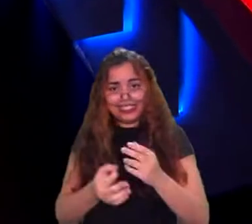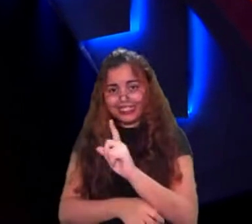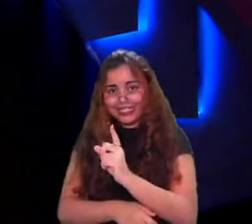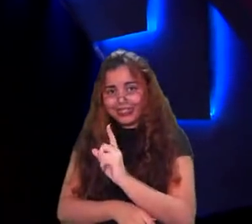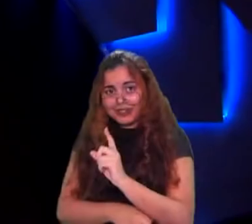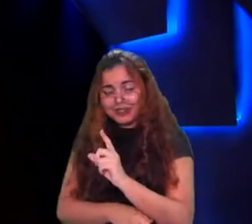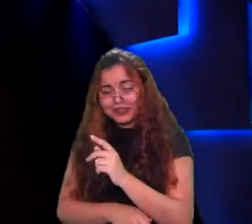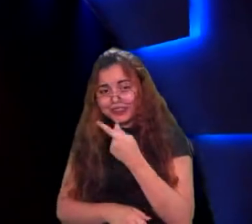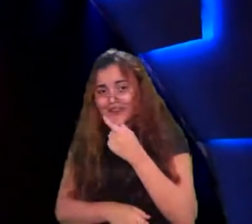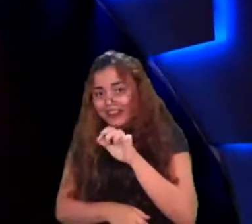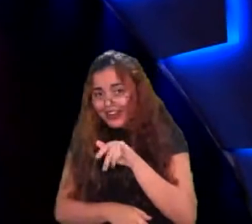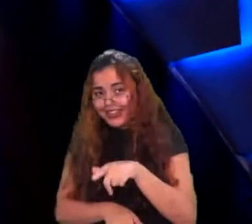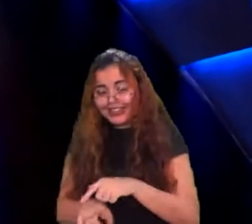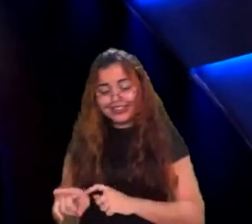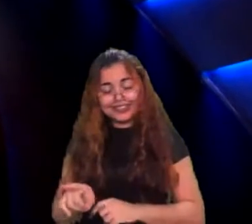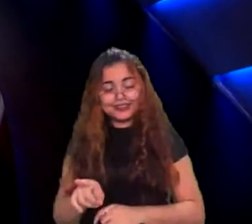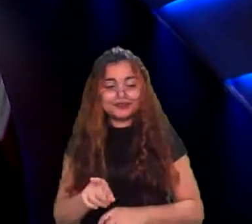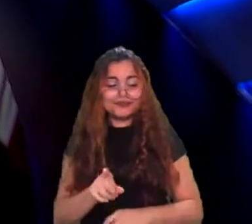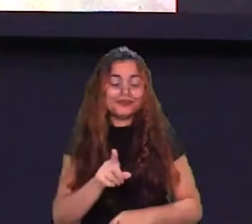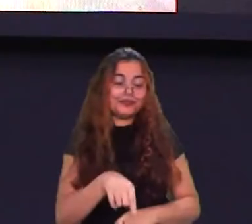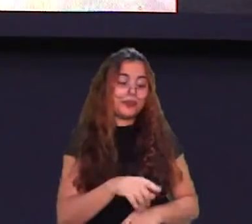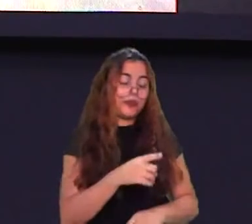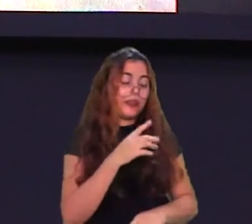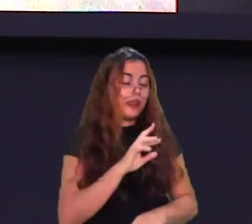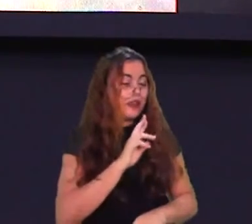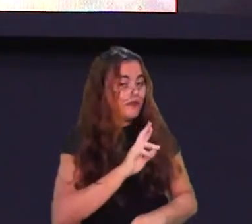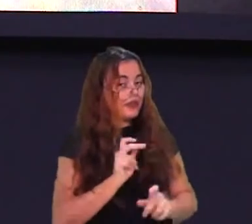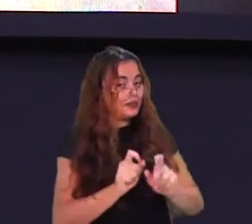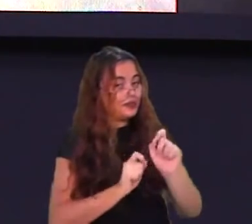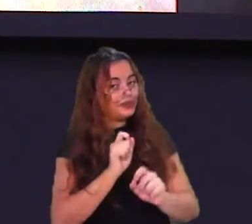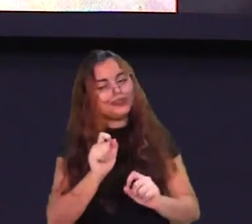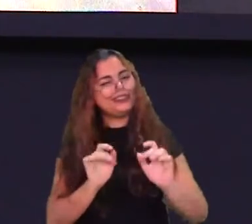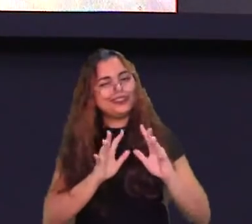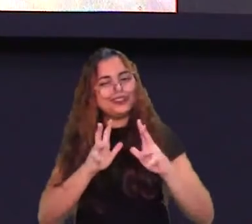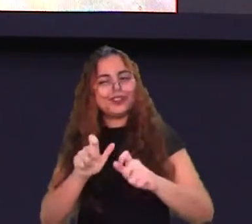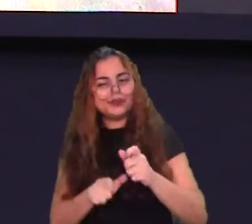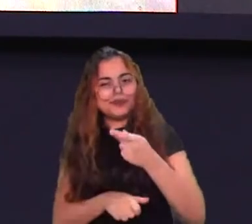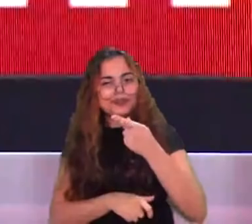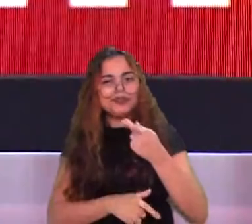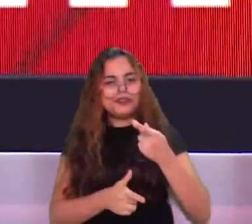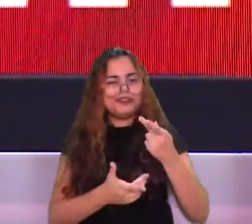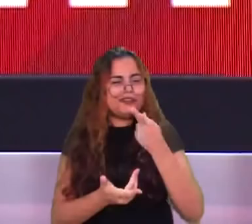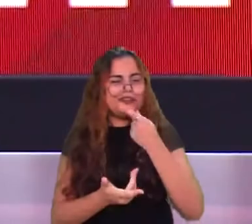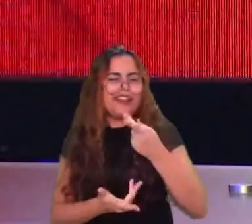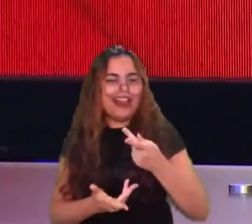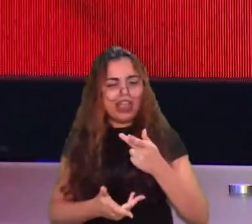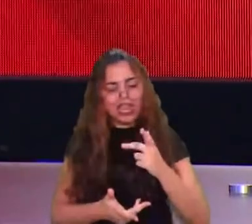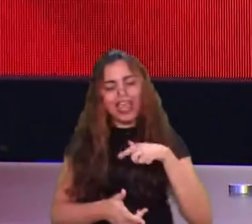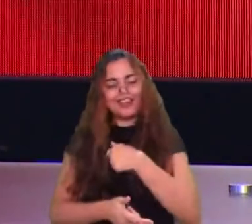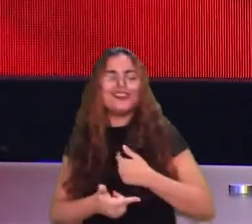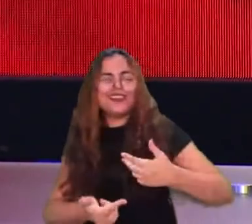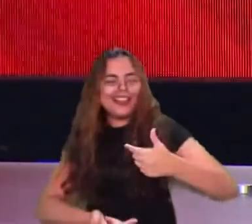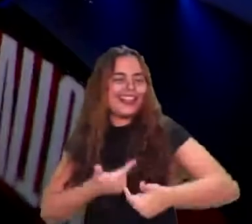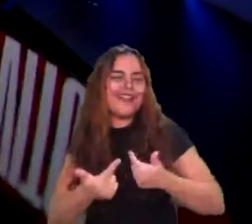Cara, vou dar aquela resposta que todo mundo dá. A gente vai trabalhar muito. De boleiro, né? Boleiro, boleiro. Tá certo.